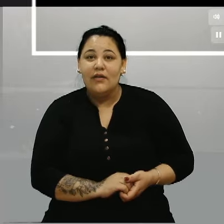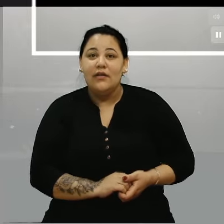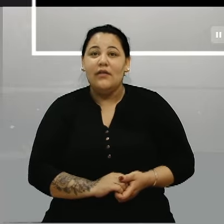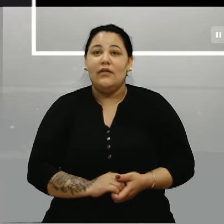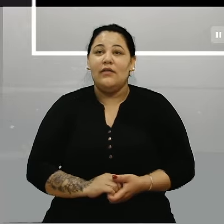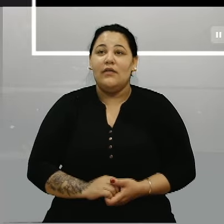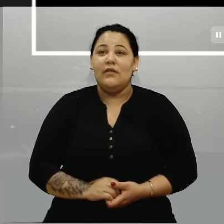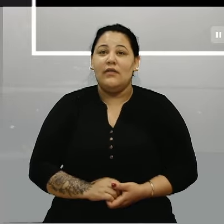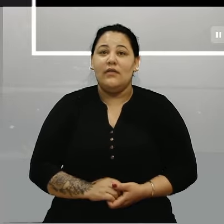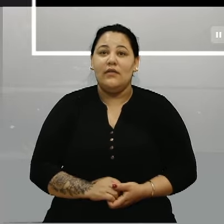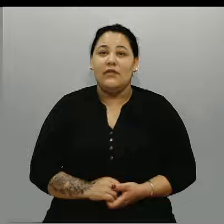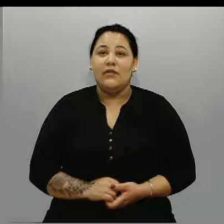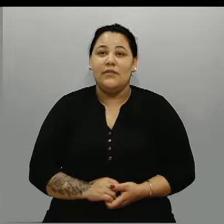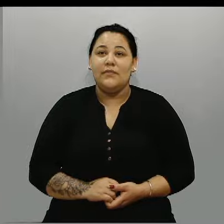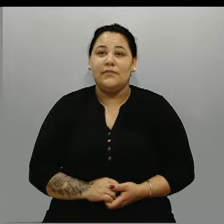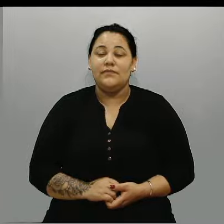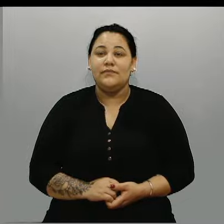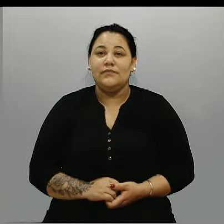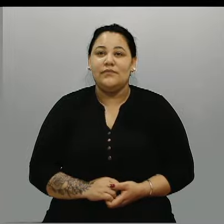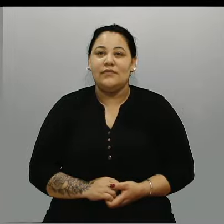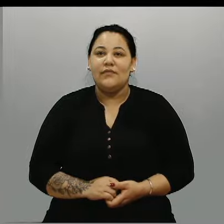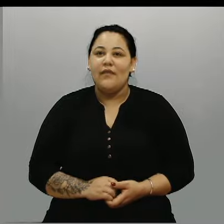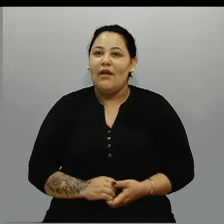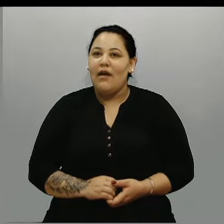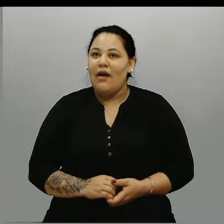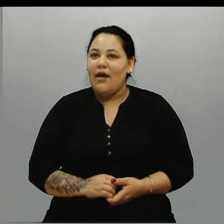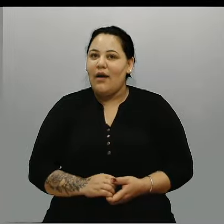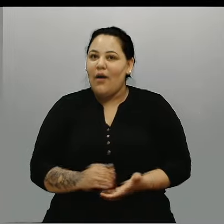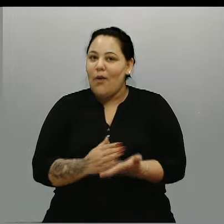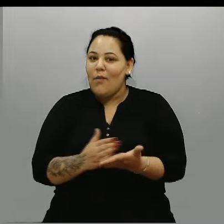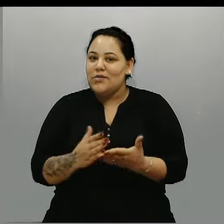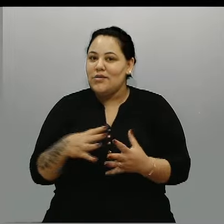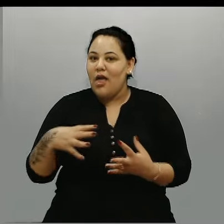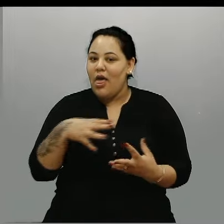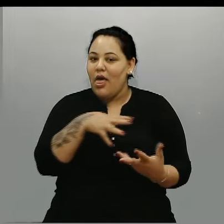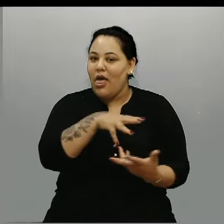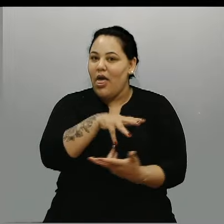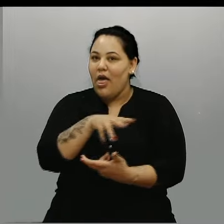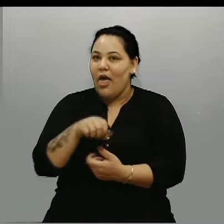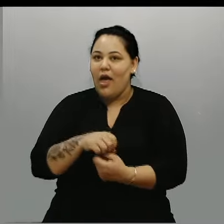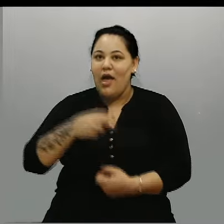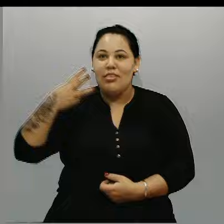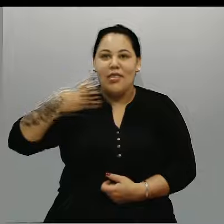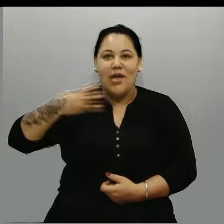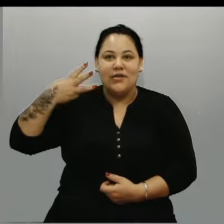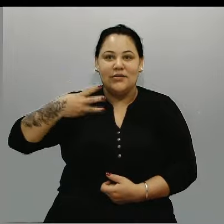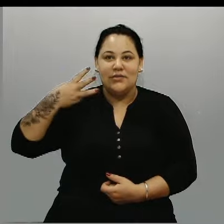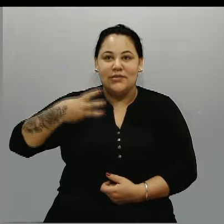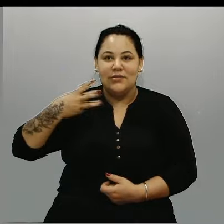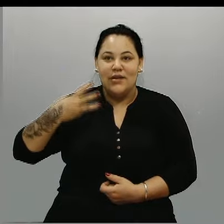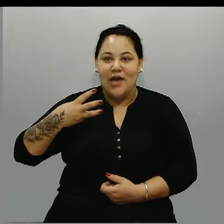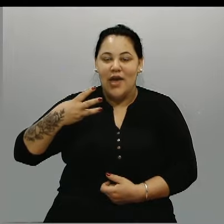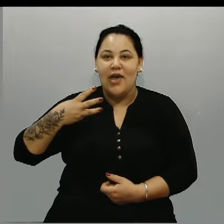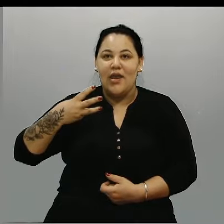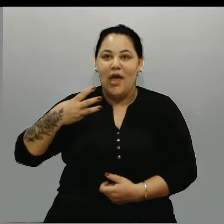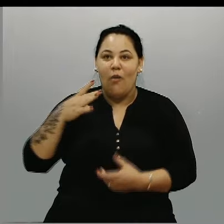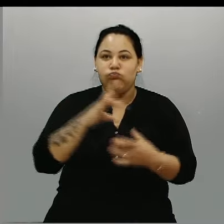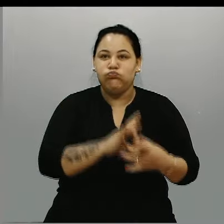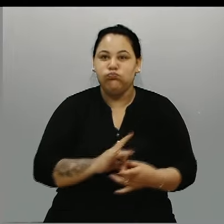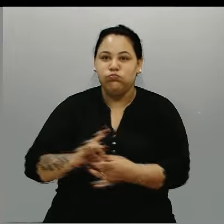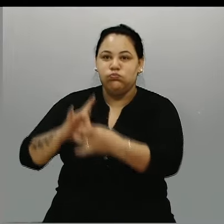Fica melhor para ver. Está chegando o grande dia. Terceira Cruzada Internacional de Avivamento